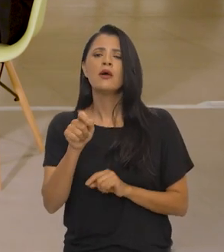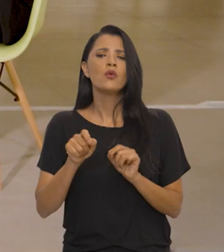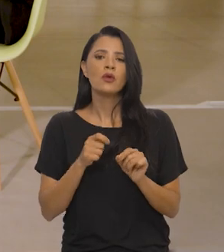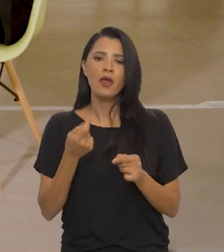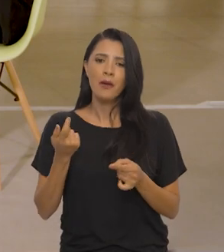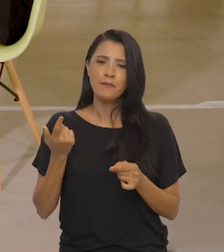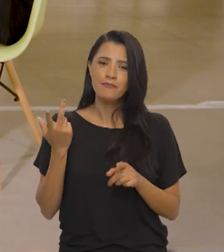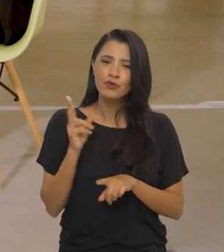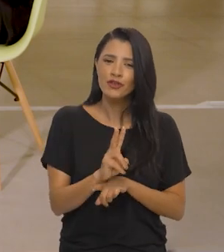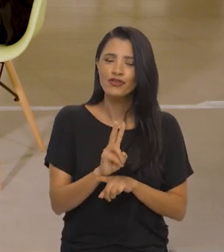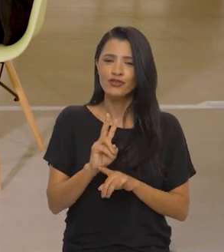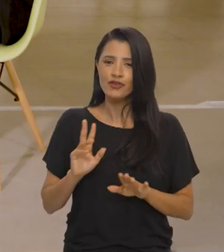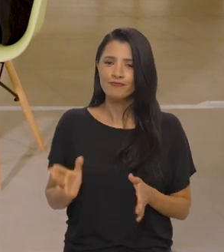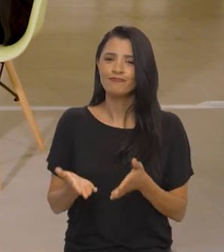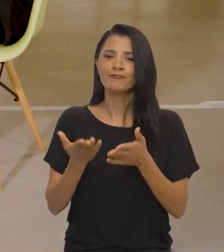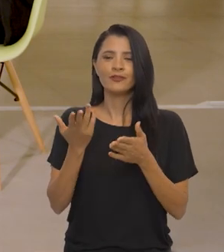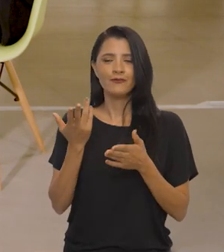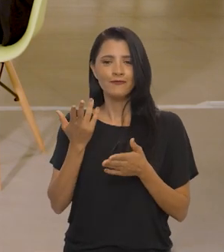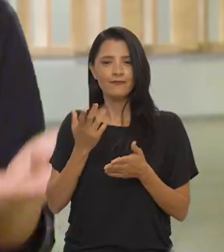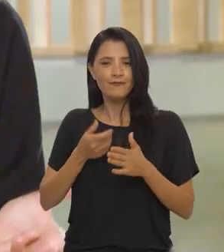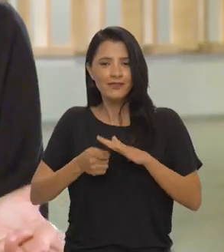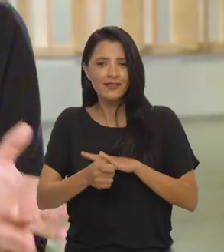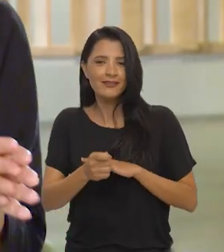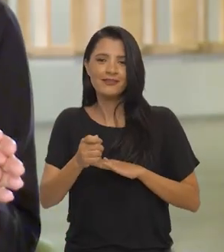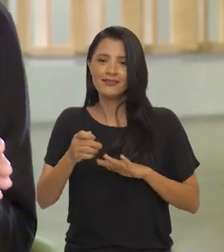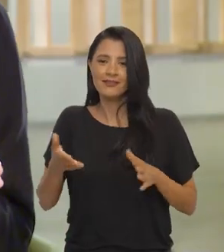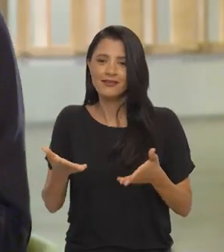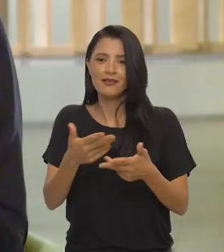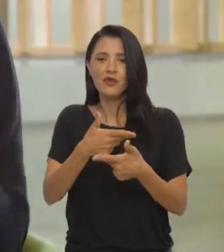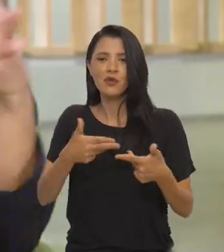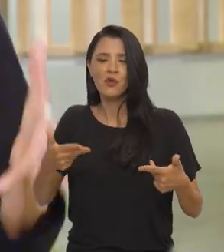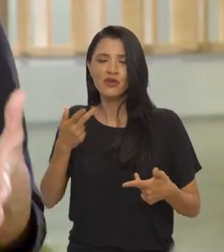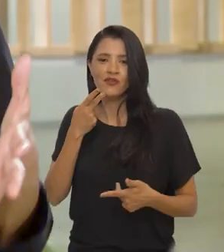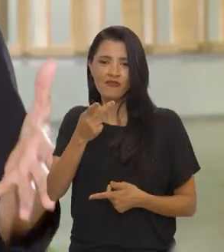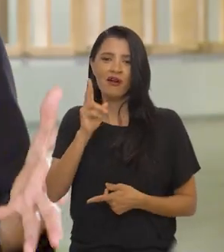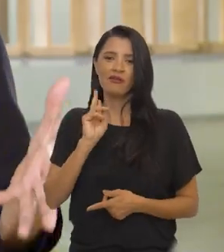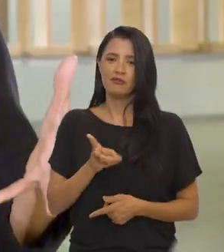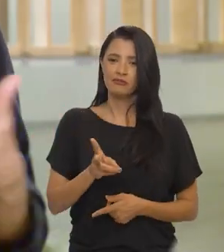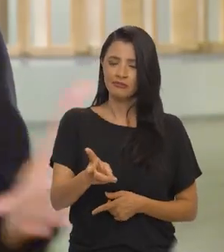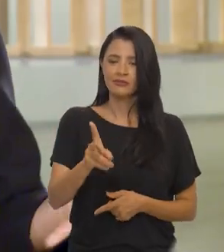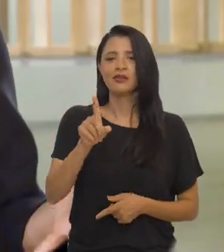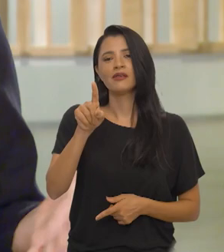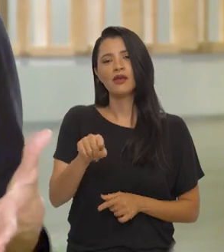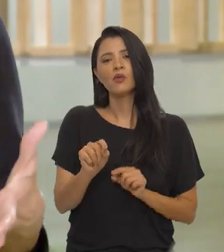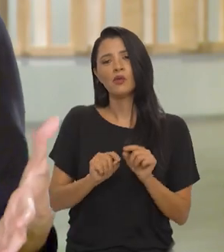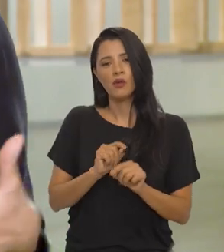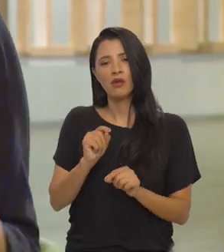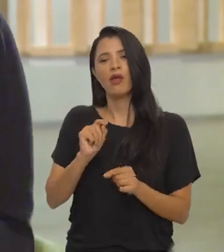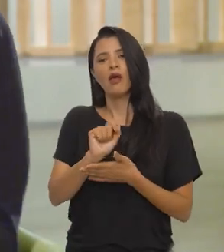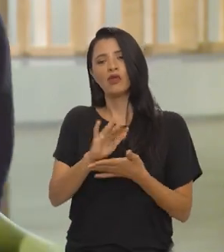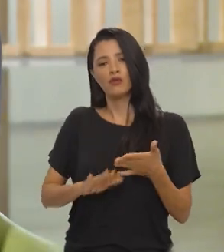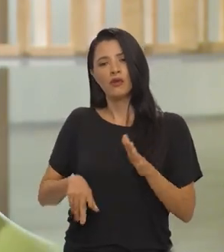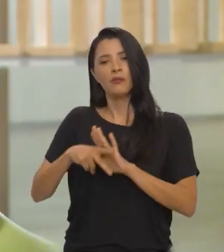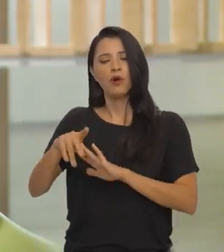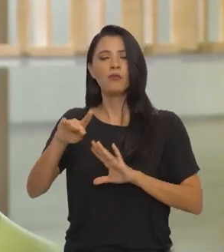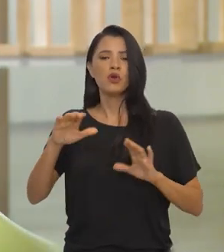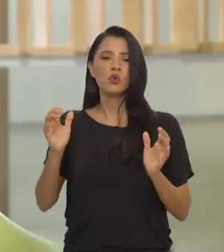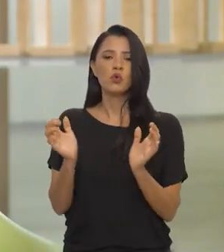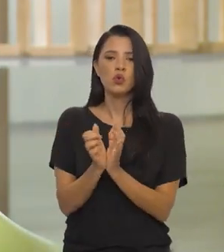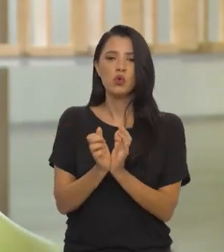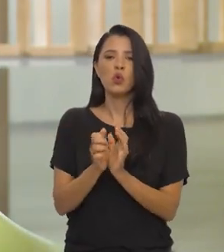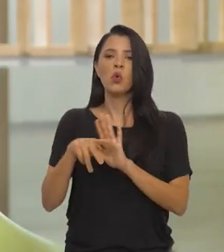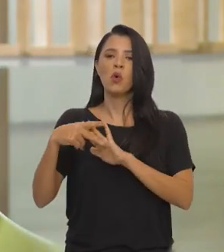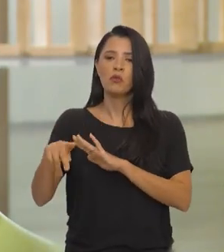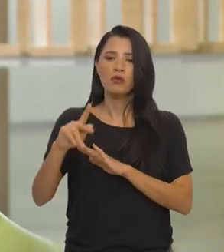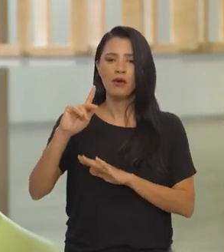é proteger, promover, financiar, fomentar aquilo que a gente diz que é continuado, que são as atividades